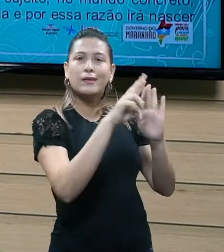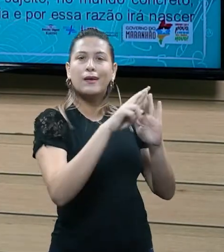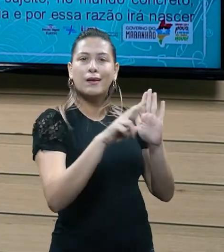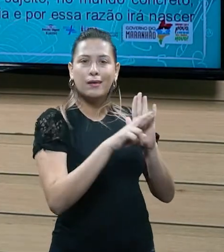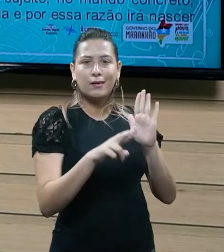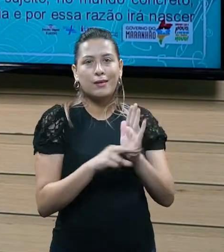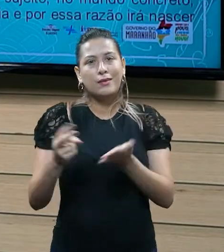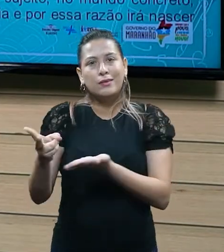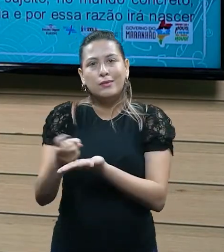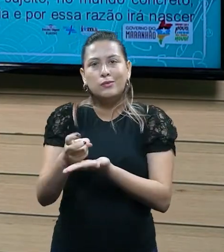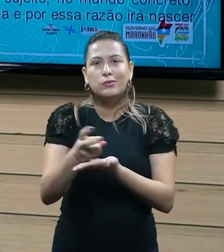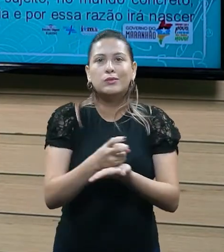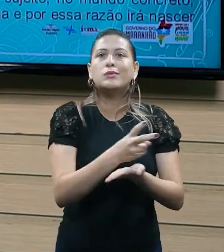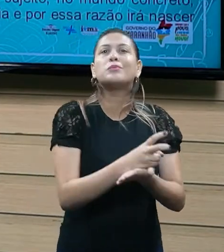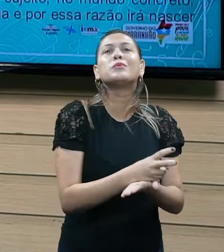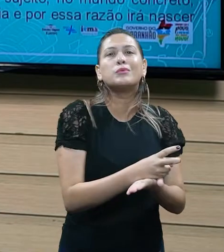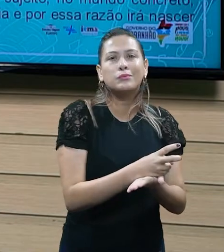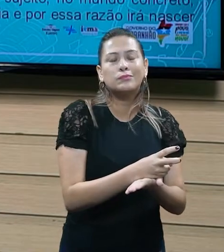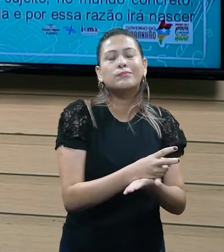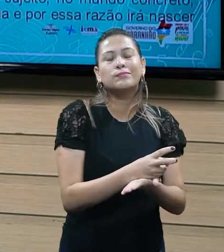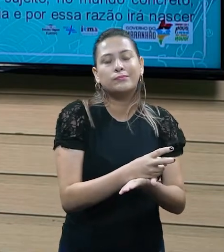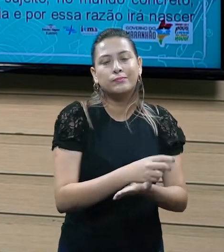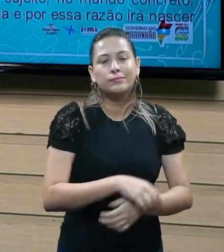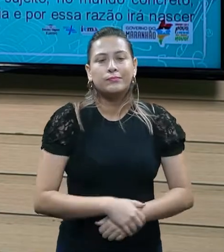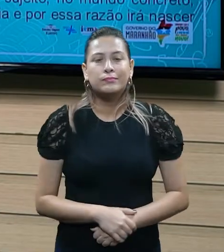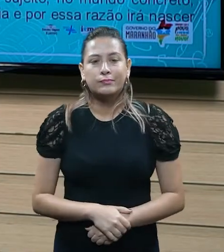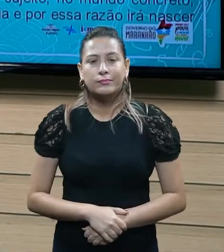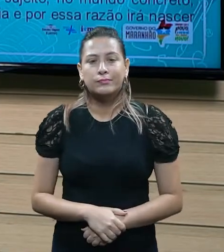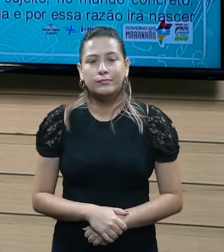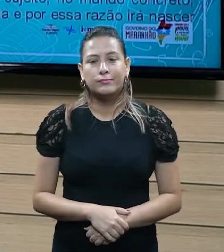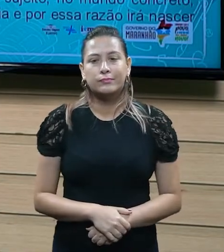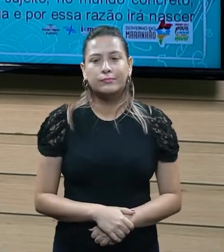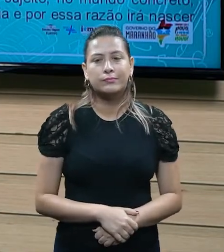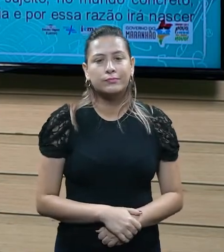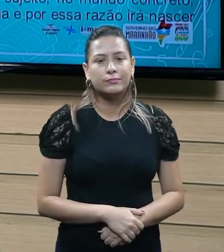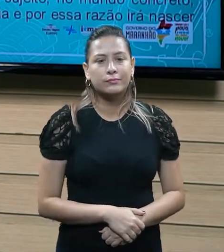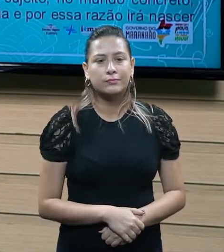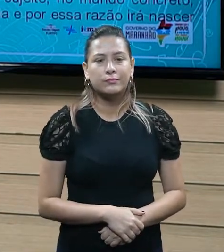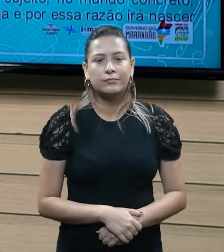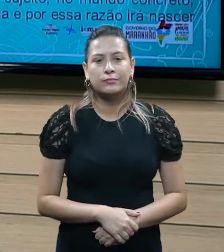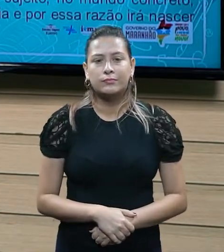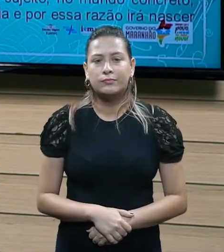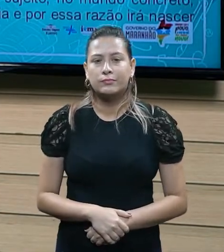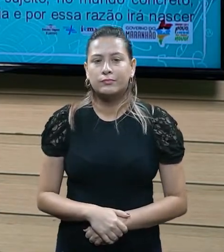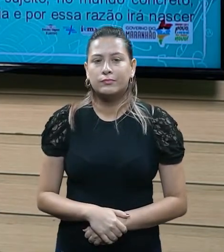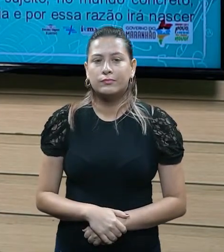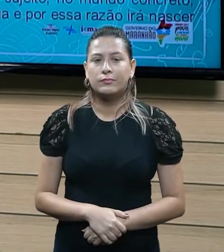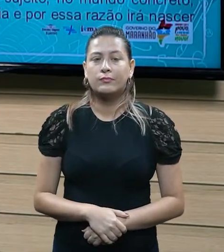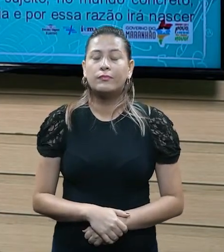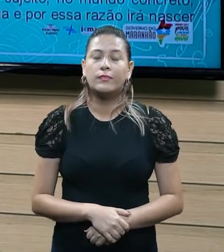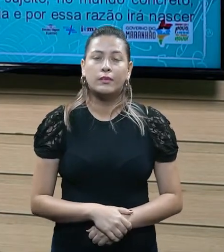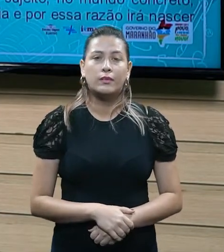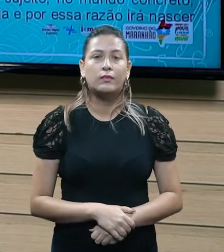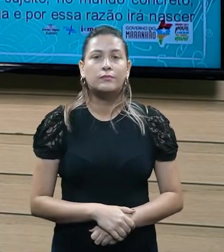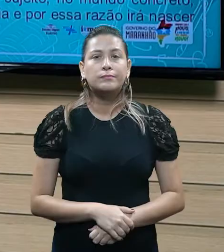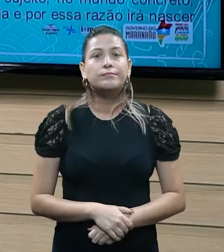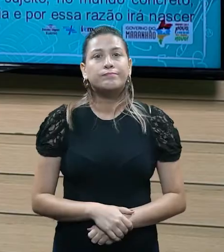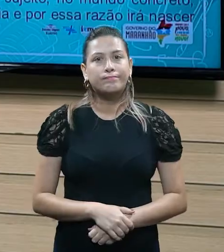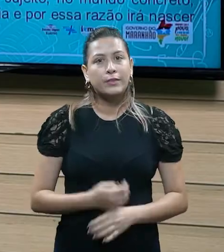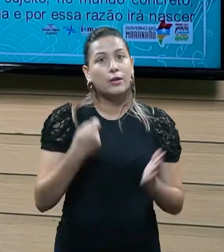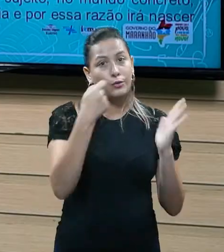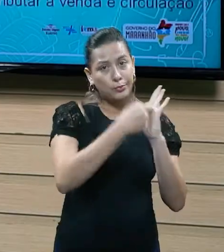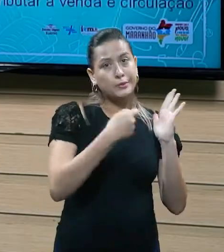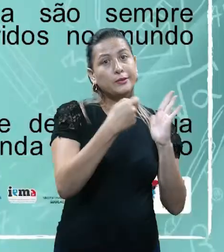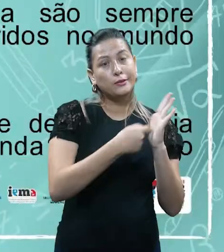se você praticou o fato gerador, você estará sujeito à incidência de uma norma tributária e passará, e nascerá, de fato, a